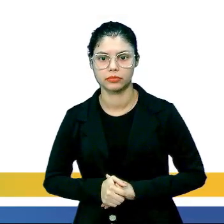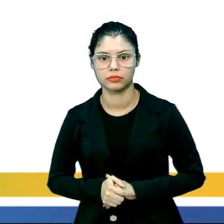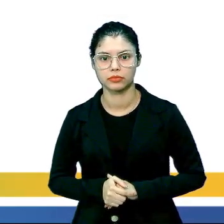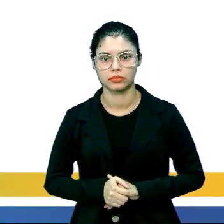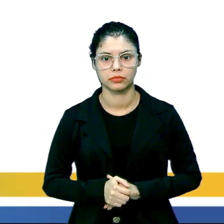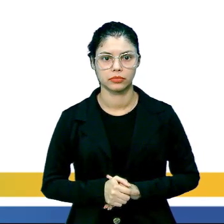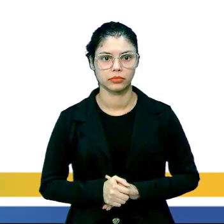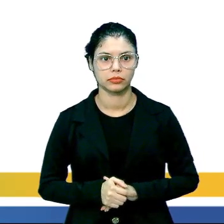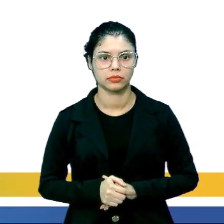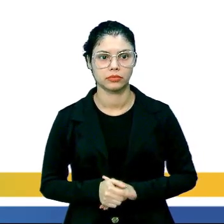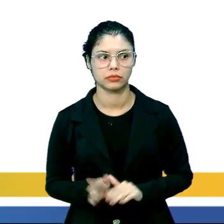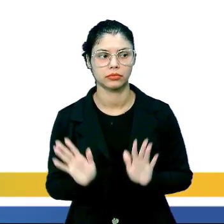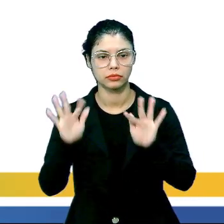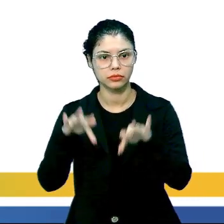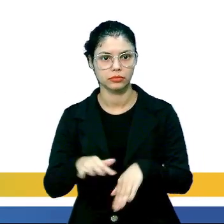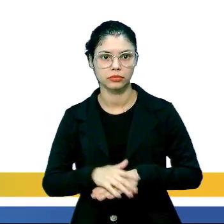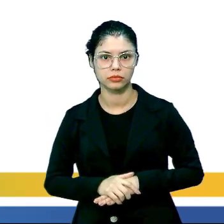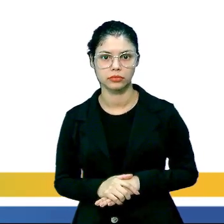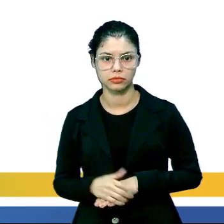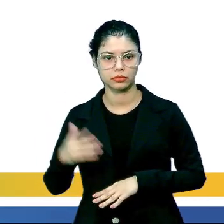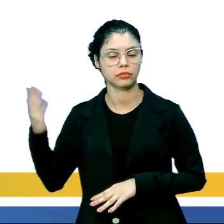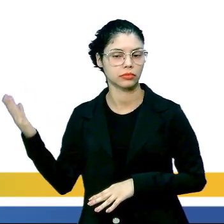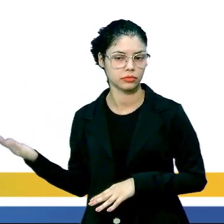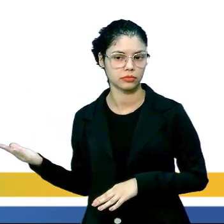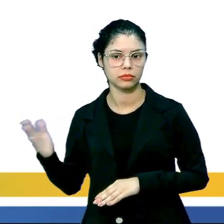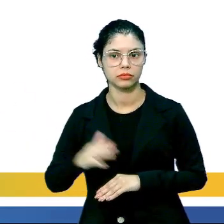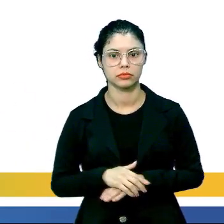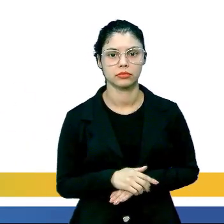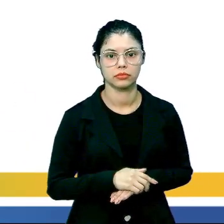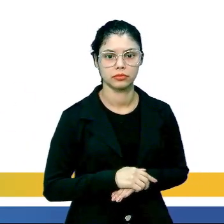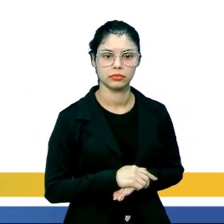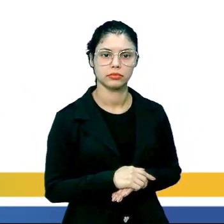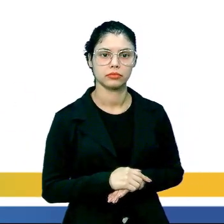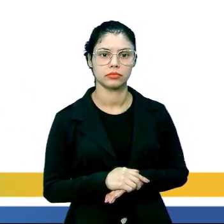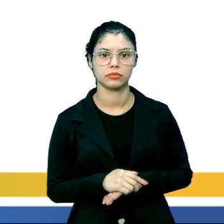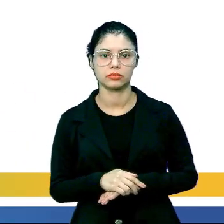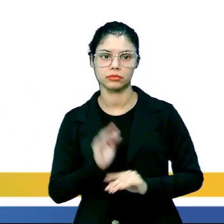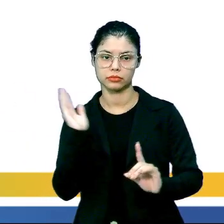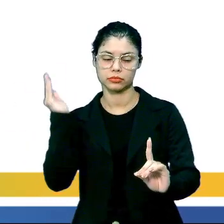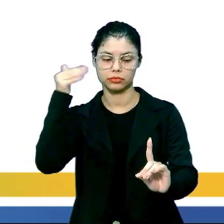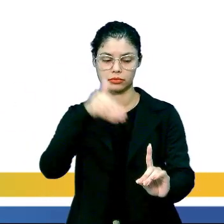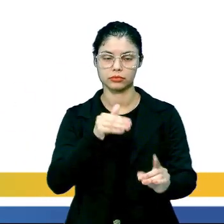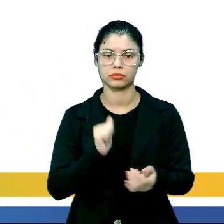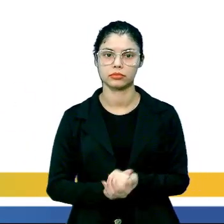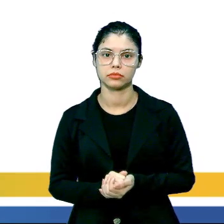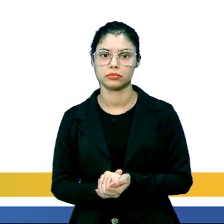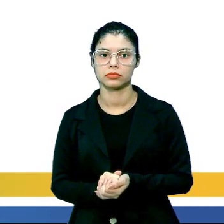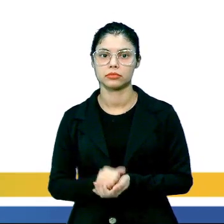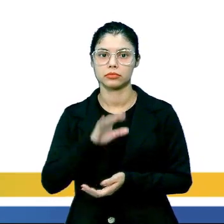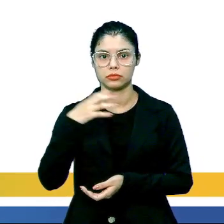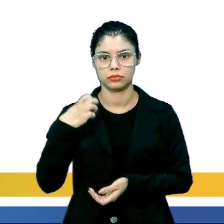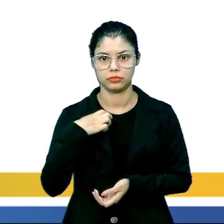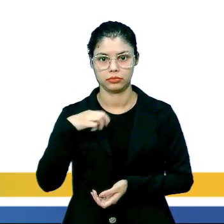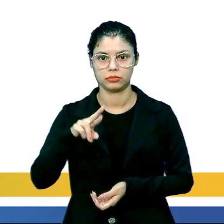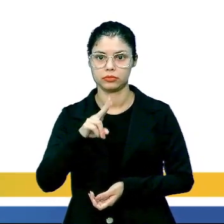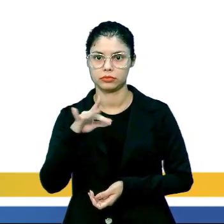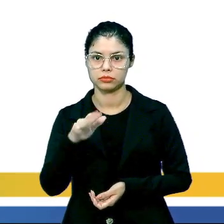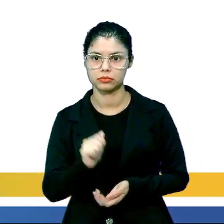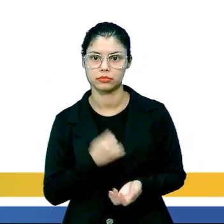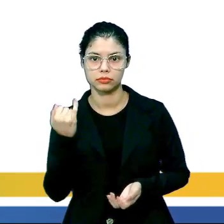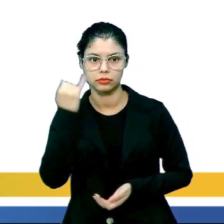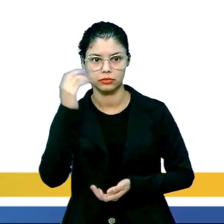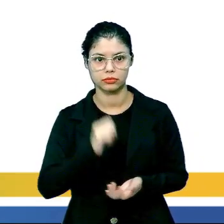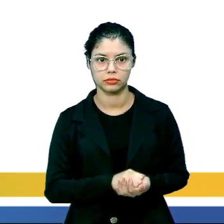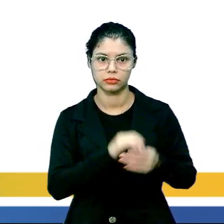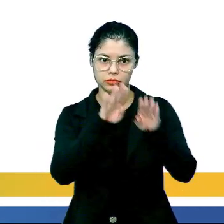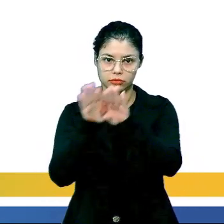para nós concluirmos, nós temos aqui que refere-se a valores éticos e morais supostamente refutáveis